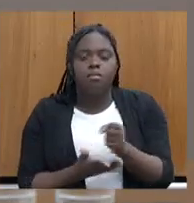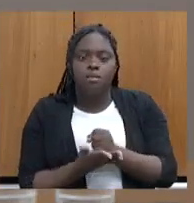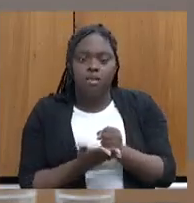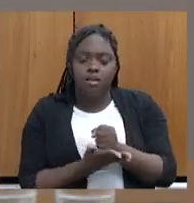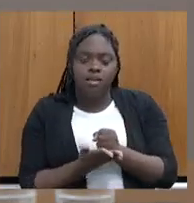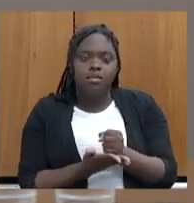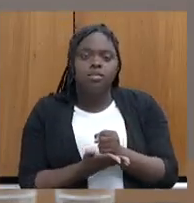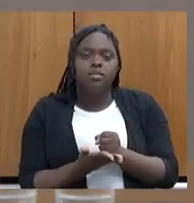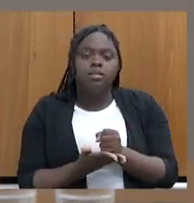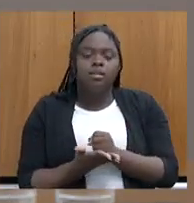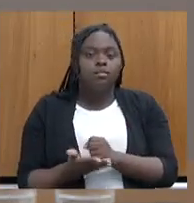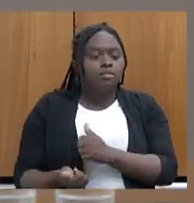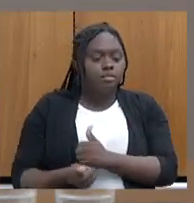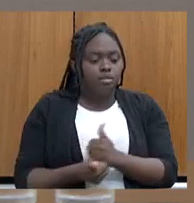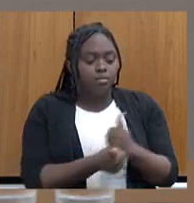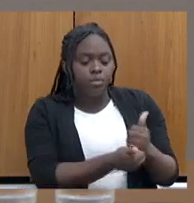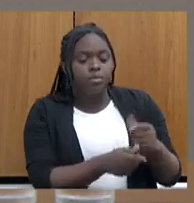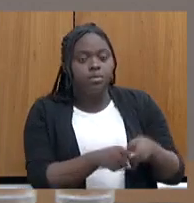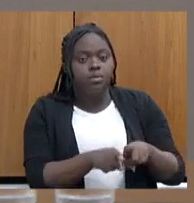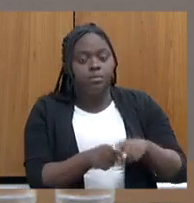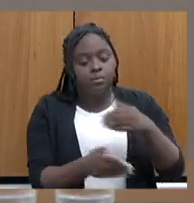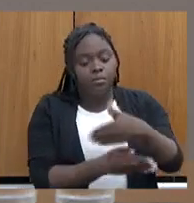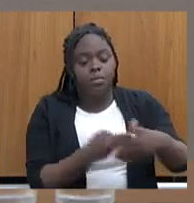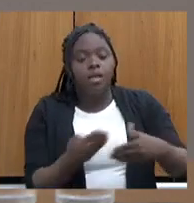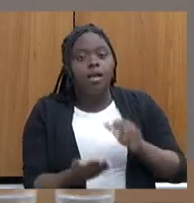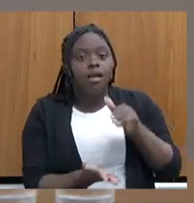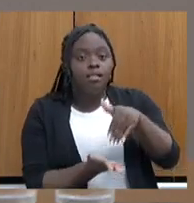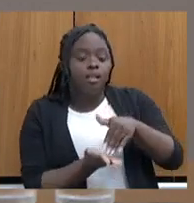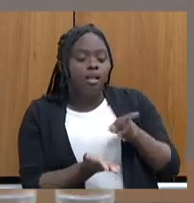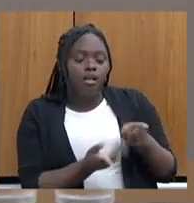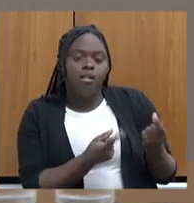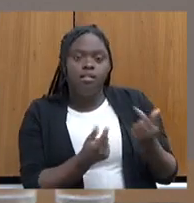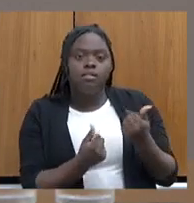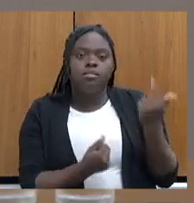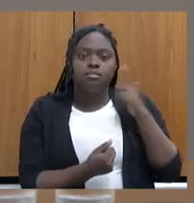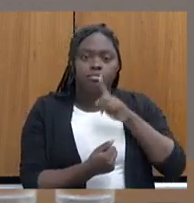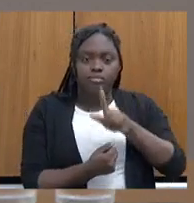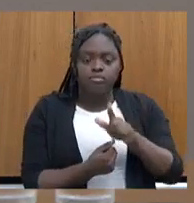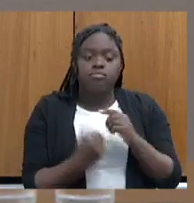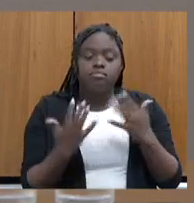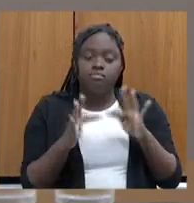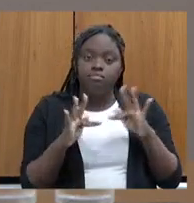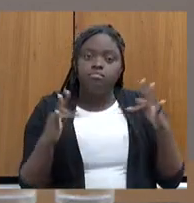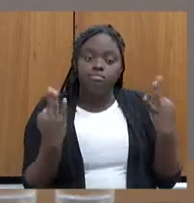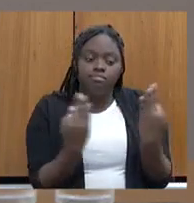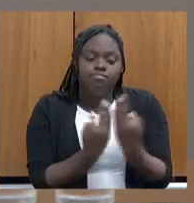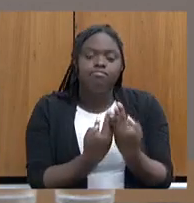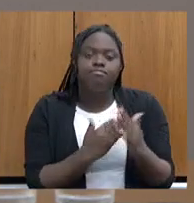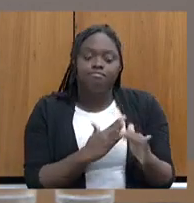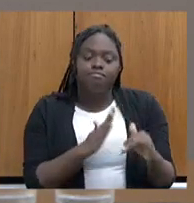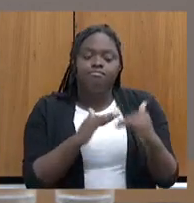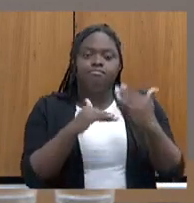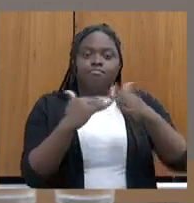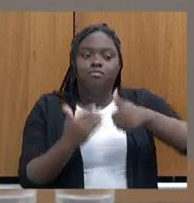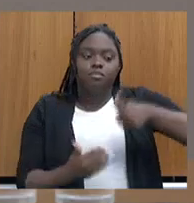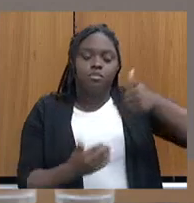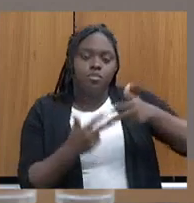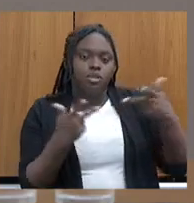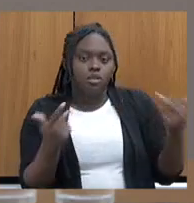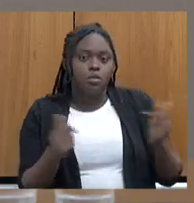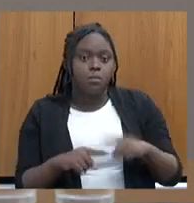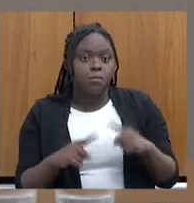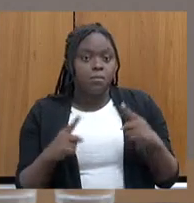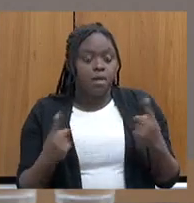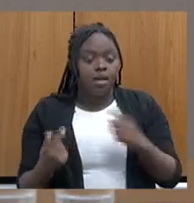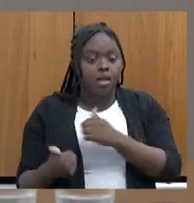transição até ela gerar renda. Então, a família vai fazendo o que a gente chama desta trilha. A primeira coisa. Mas,